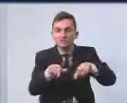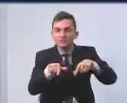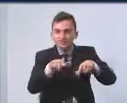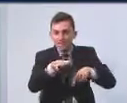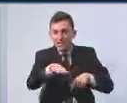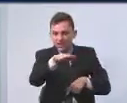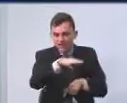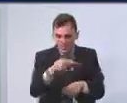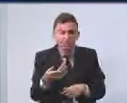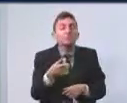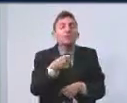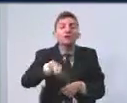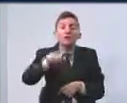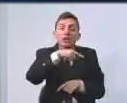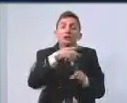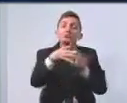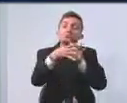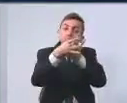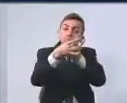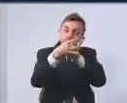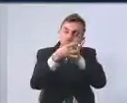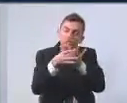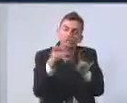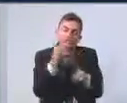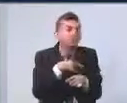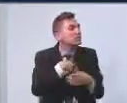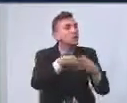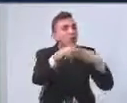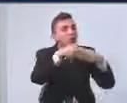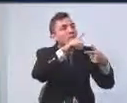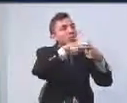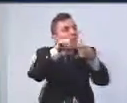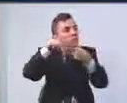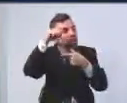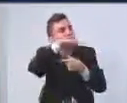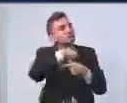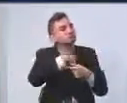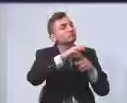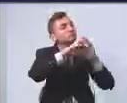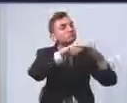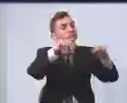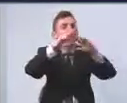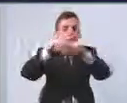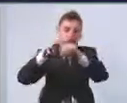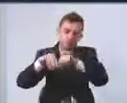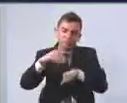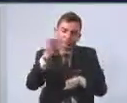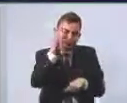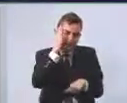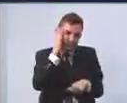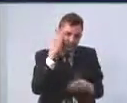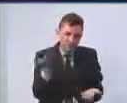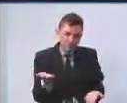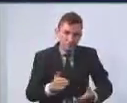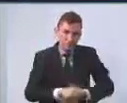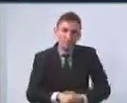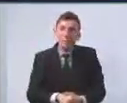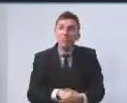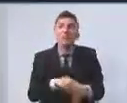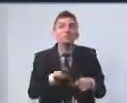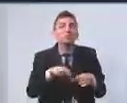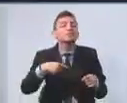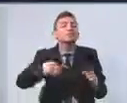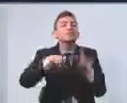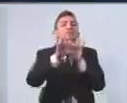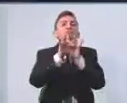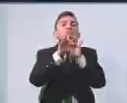nos dedicar a superar essas dificuldades todas que todos nós conhecemos muito bem. Então, estamos à